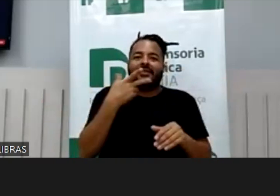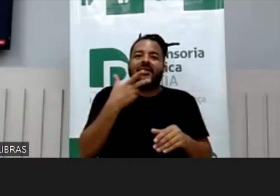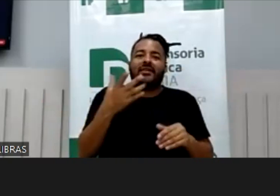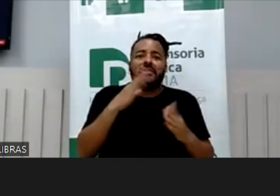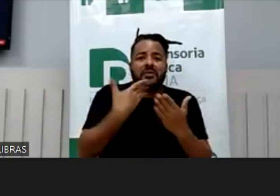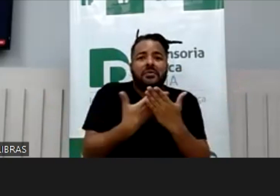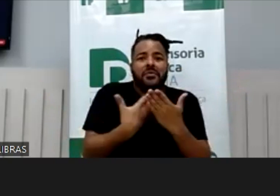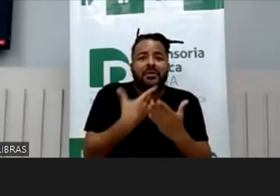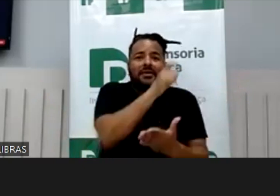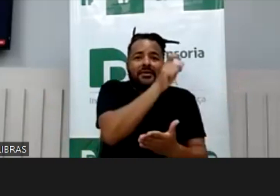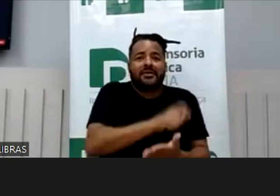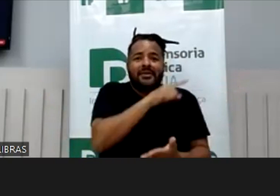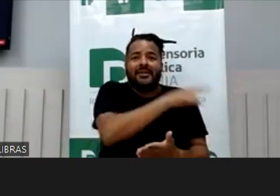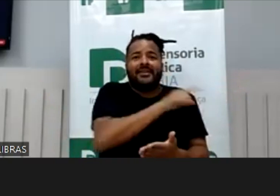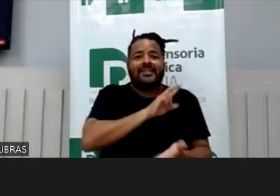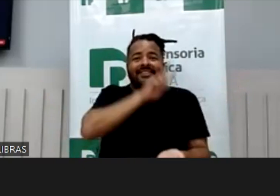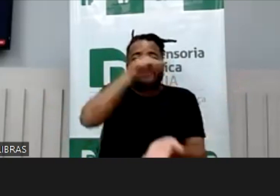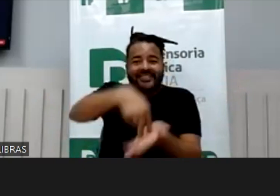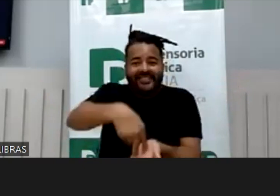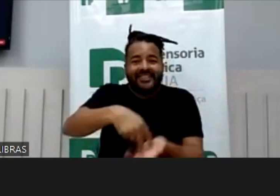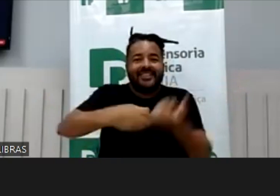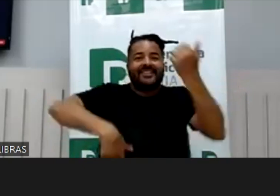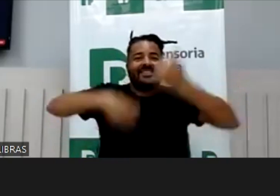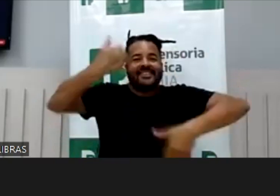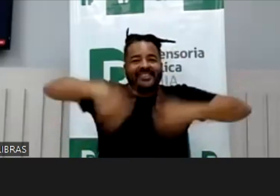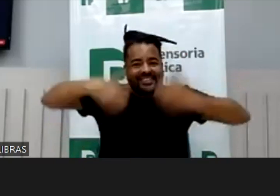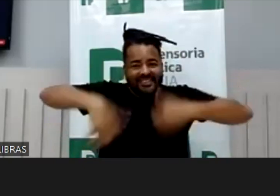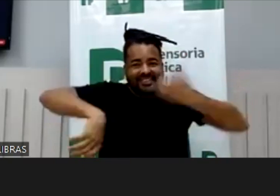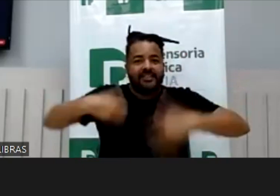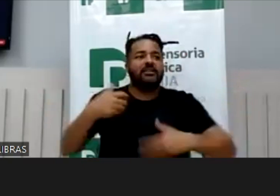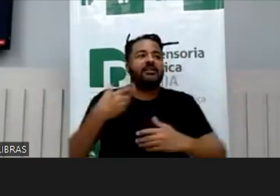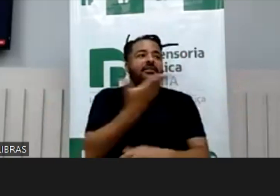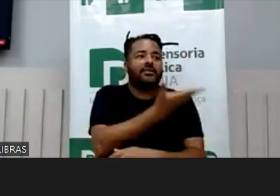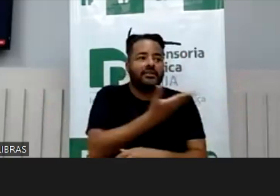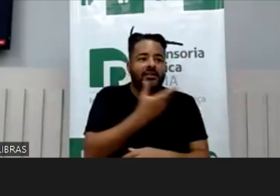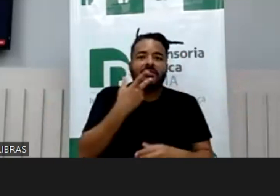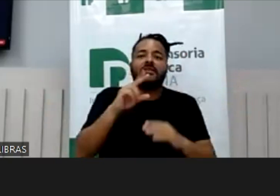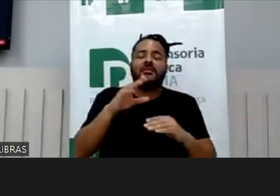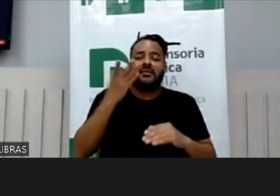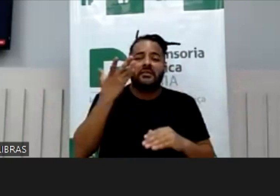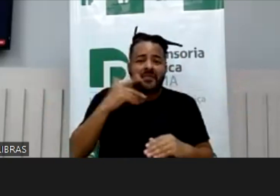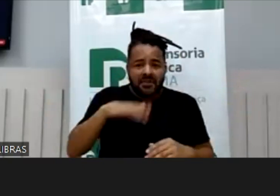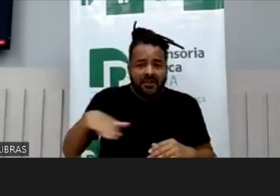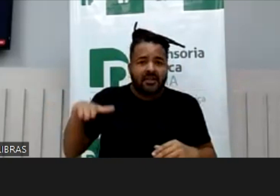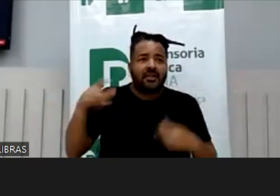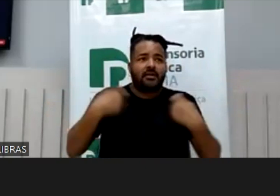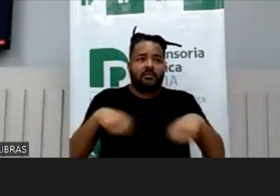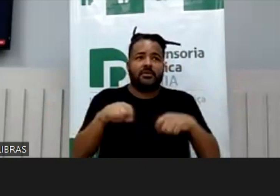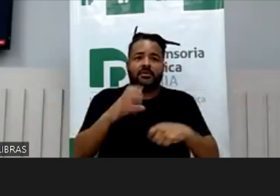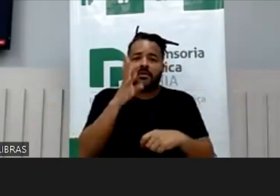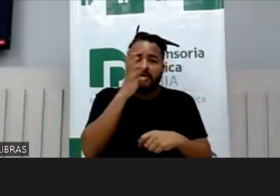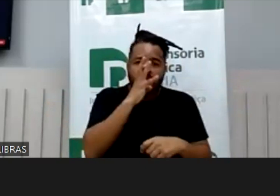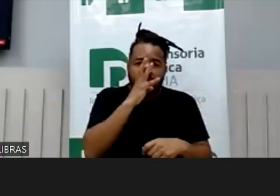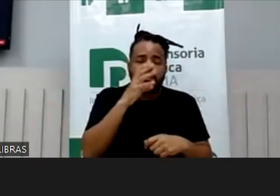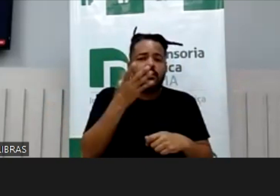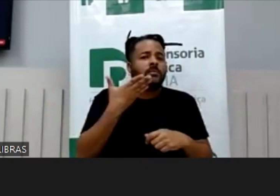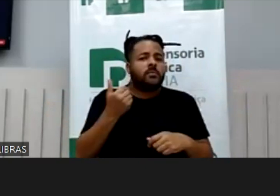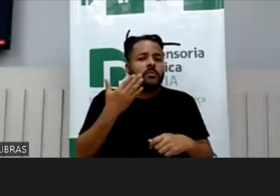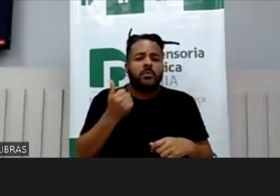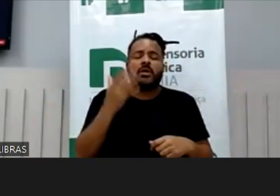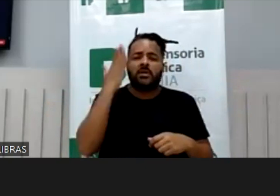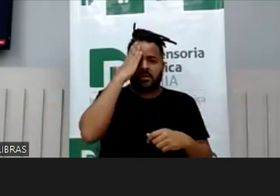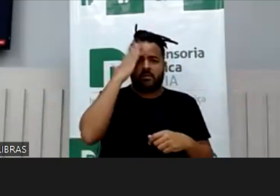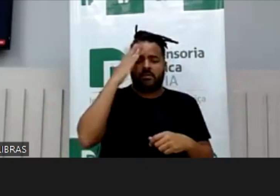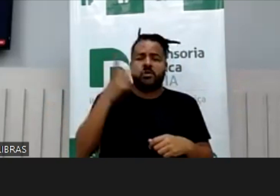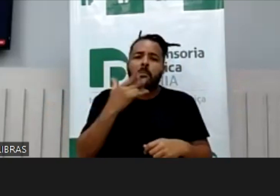ter uma aula com a senhora. Entendeu? É. Porque as crianças precisam ouvir isso. Elas precisam saber, não é só os